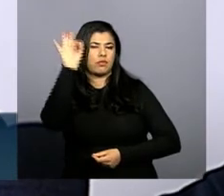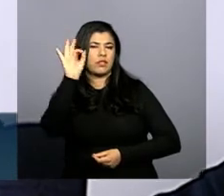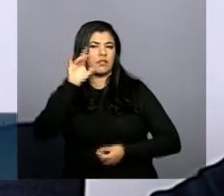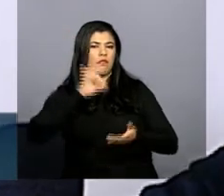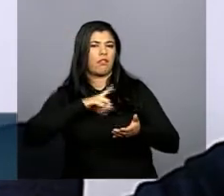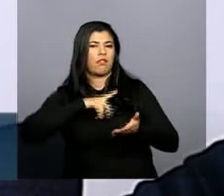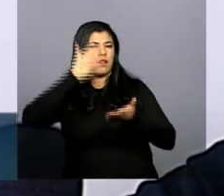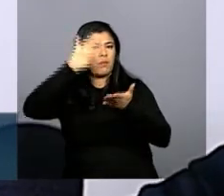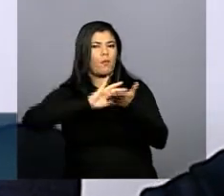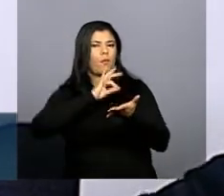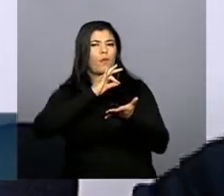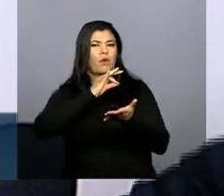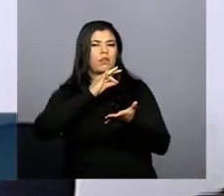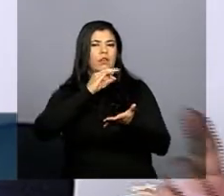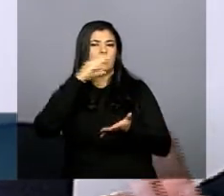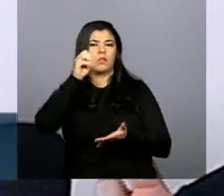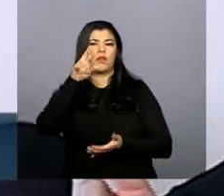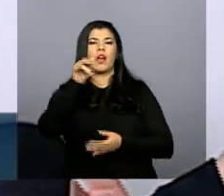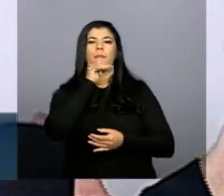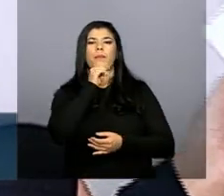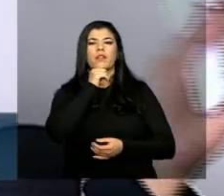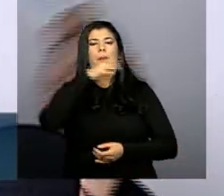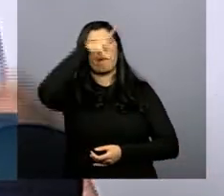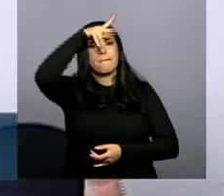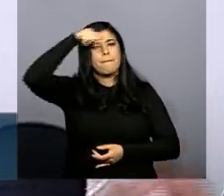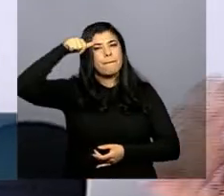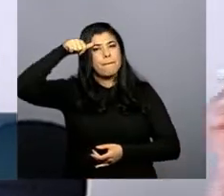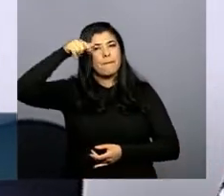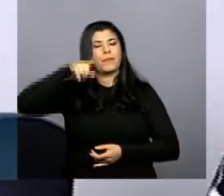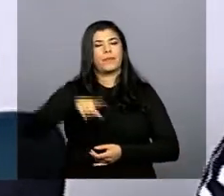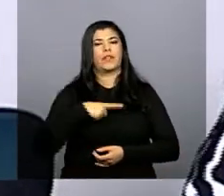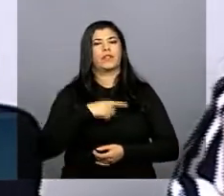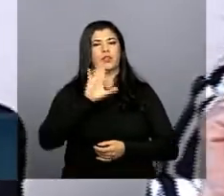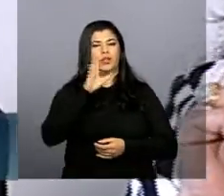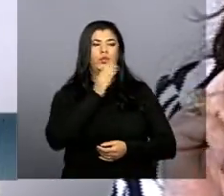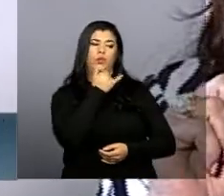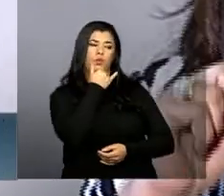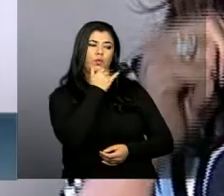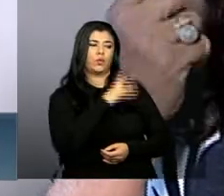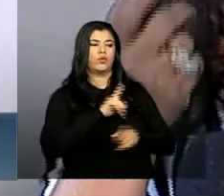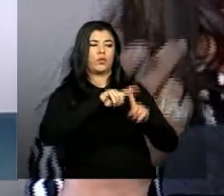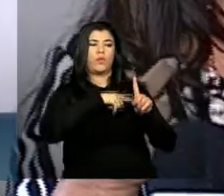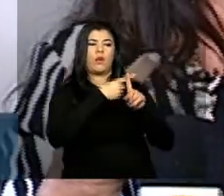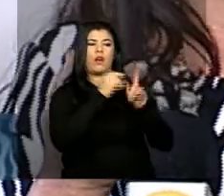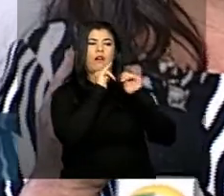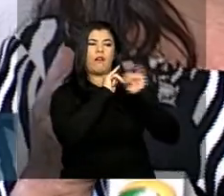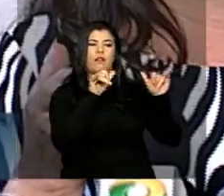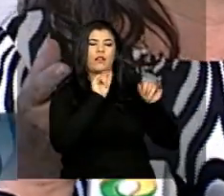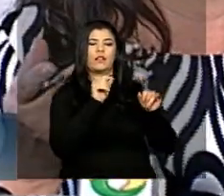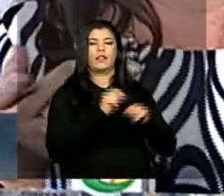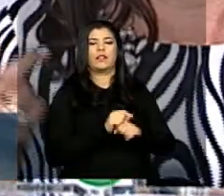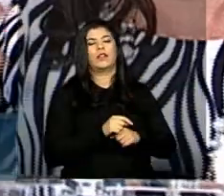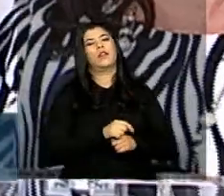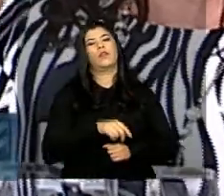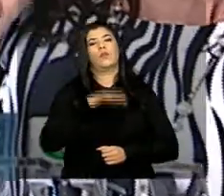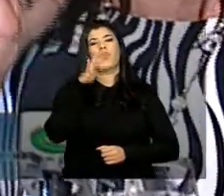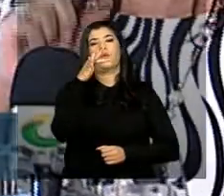tá 80% estado de Mato Grosso só um complemento Isabela que o fundo da Amazônia